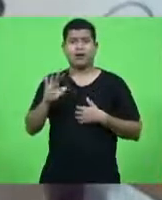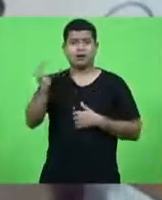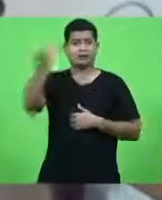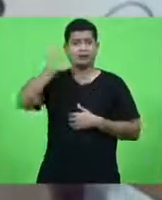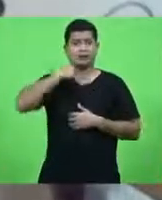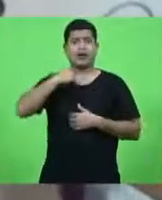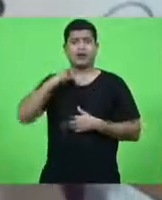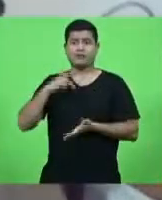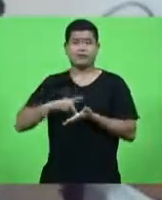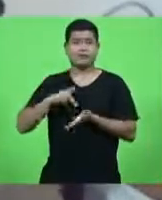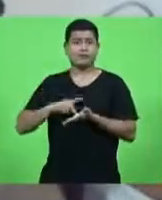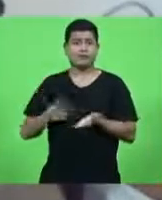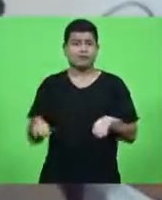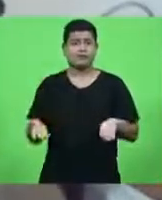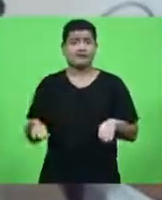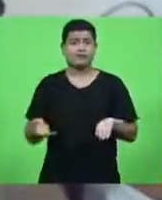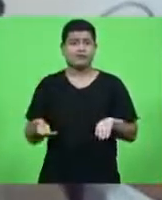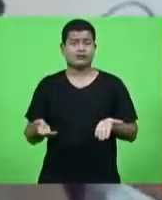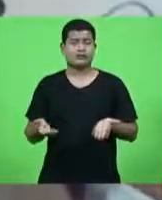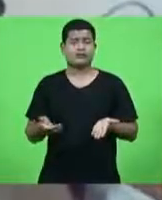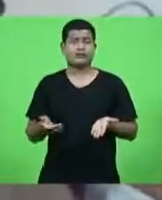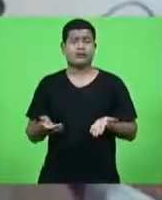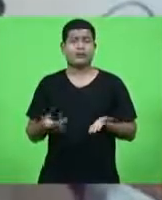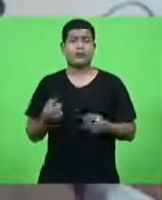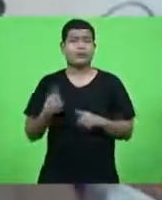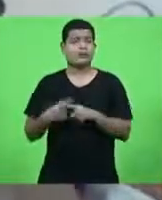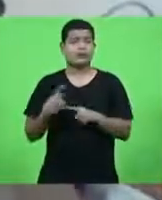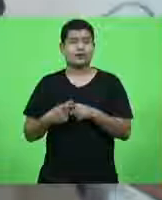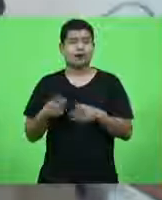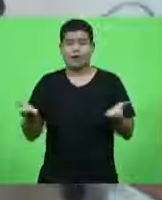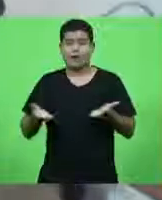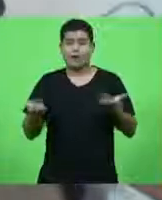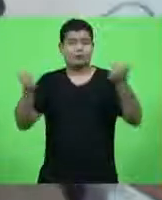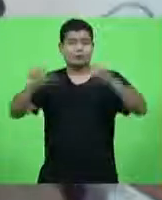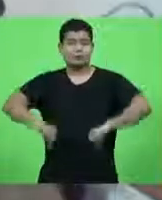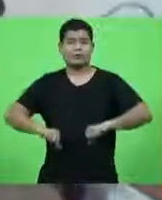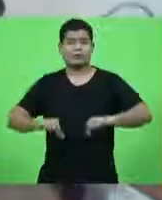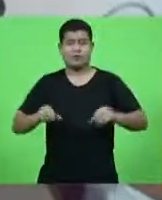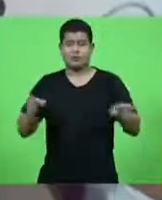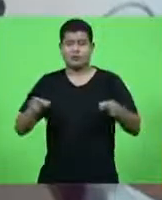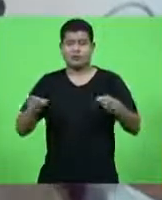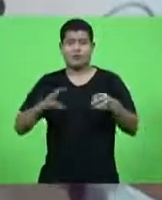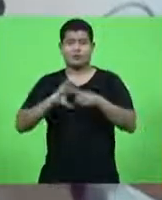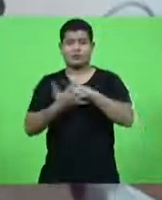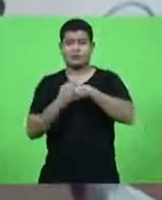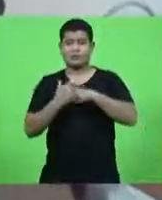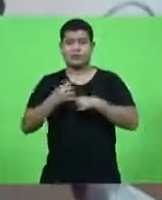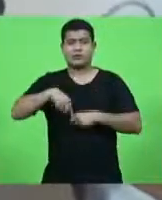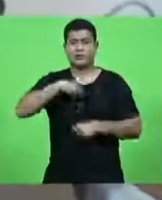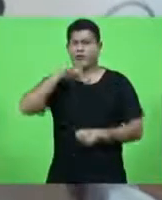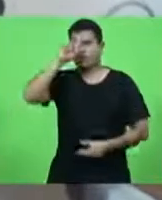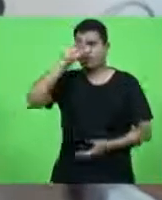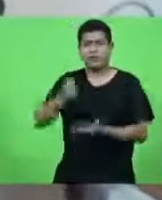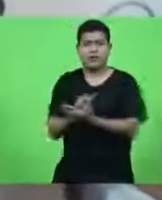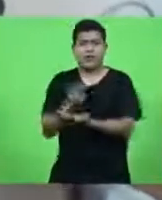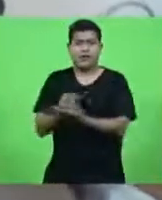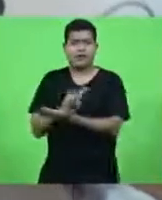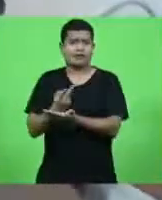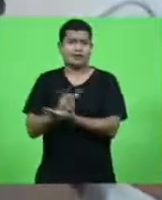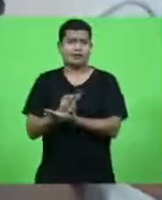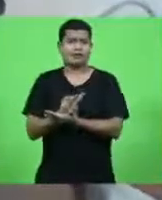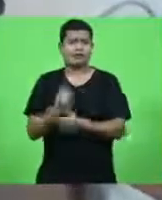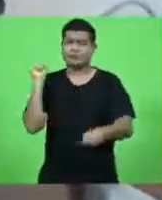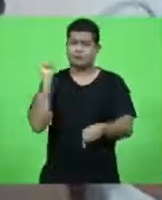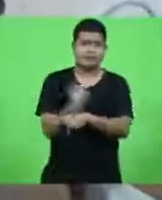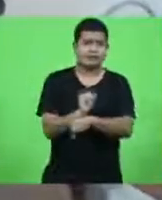muito verdadeira diante do pior momento da pandemia nós temos que parar de tomar decisões erradas temos que parar de